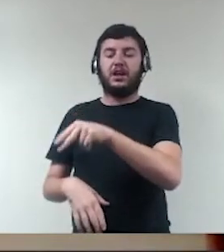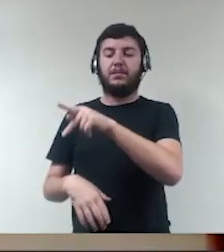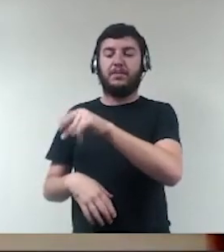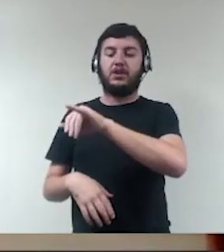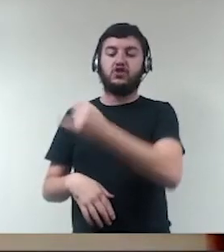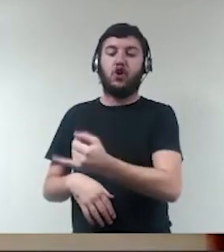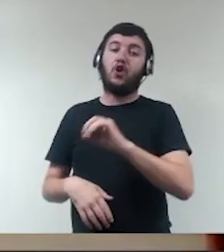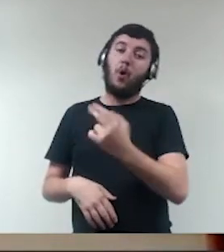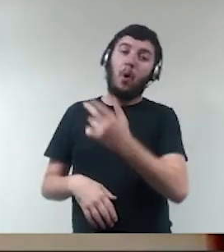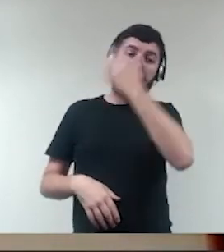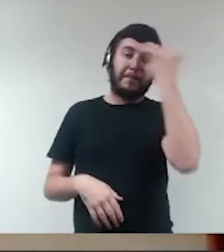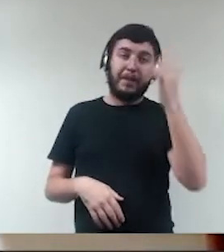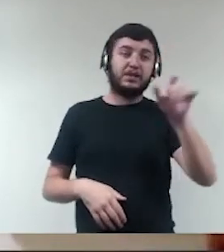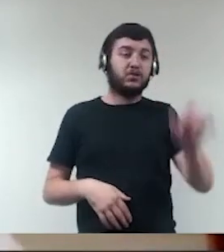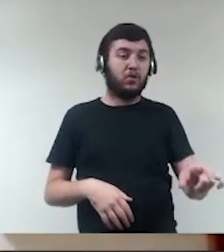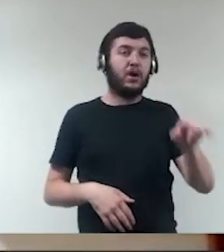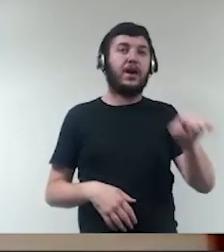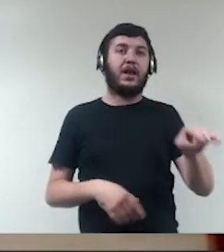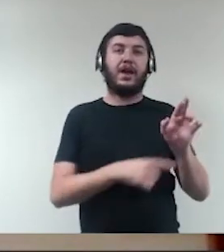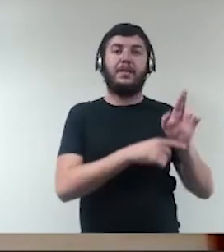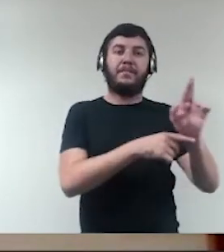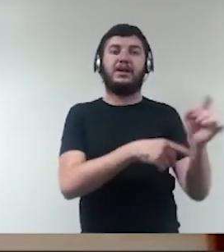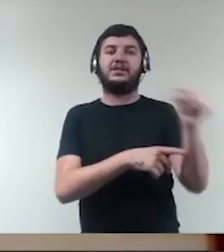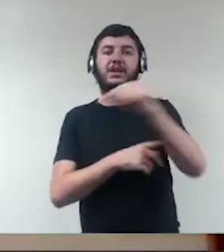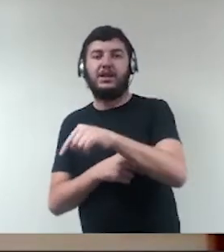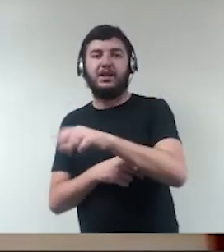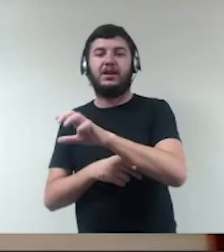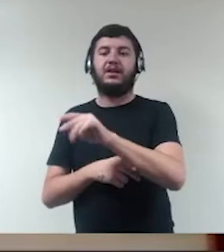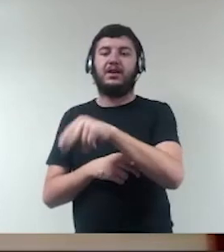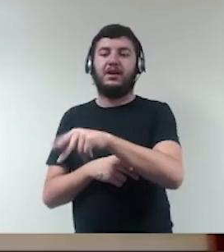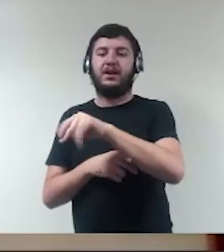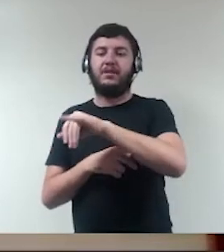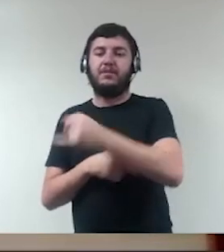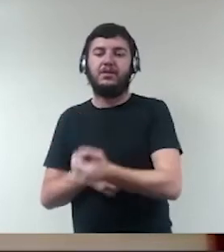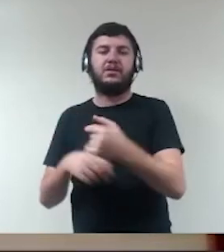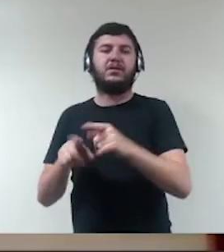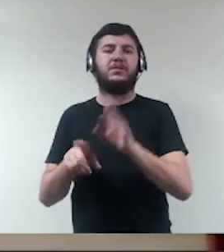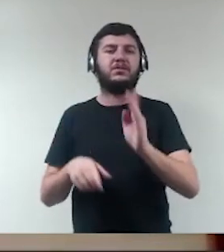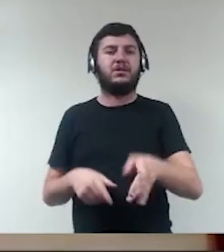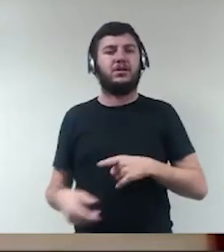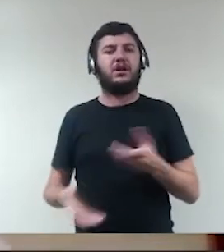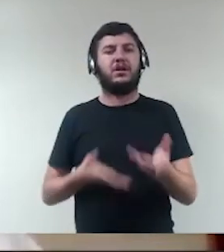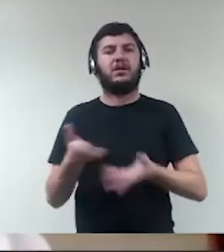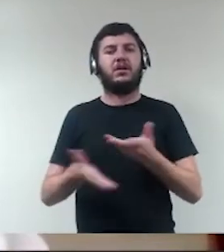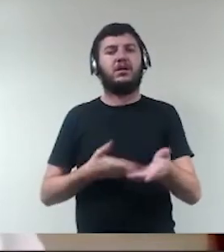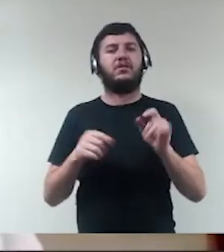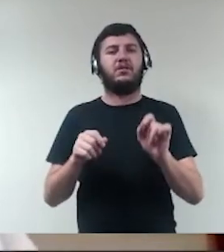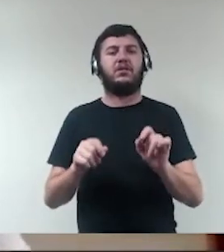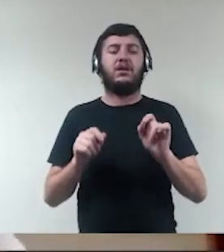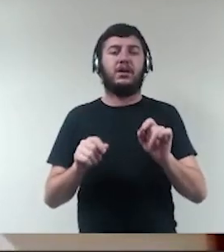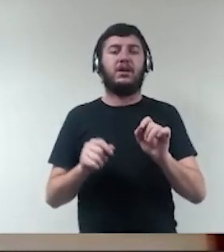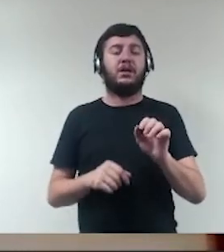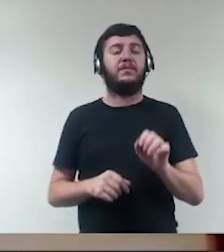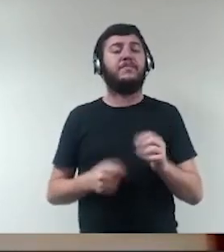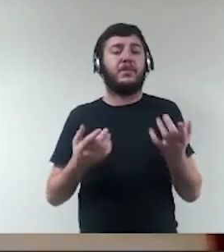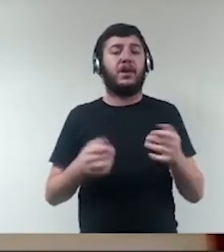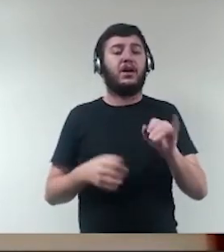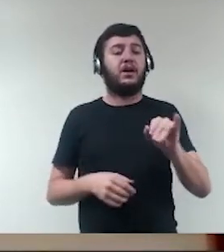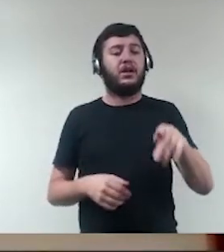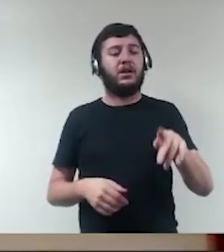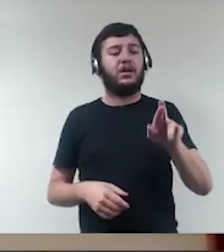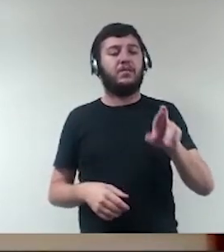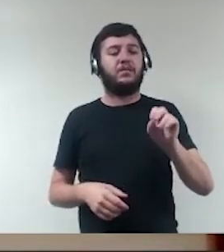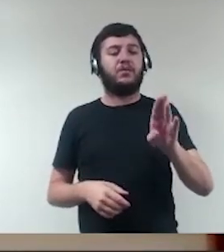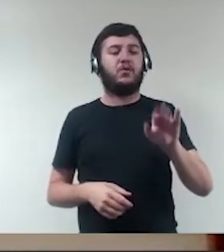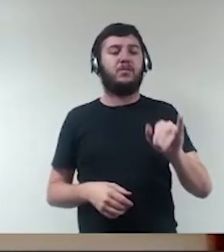do eventual desvio de conduta ou da prática do ato do ato de improbidade administrativa.